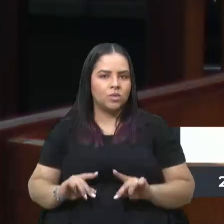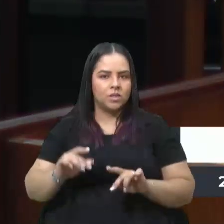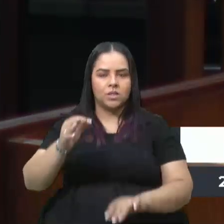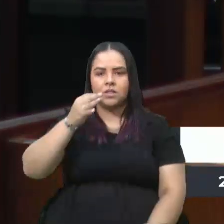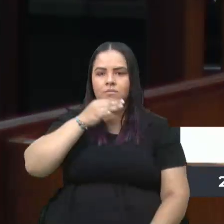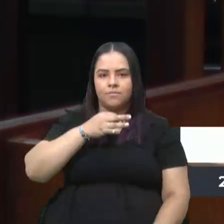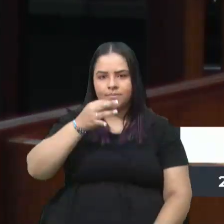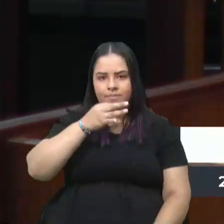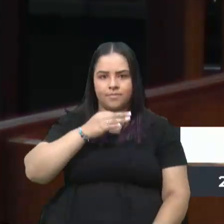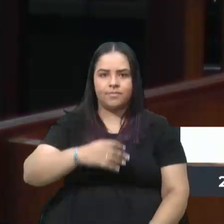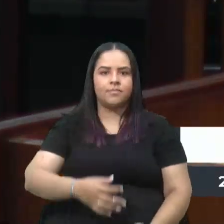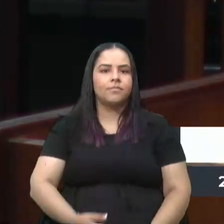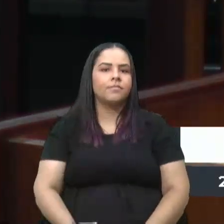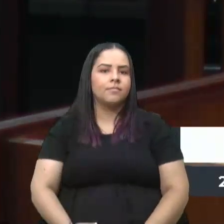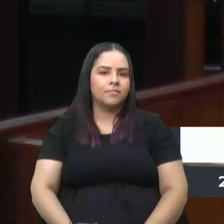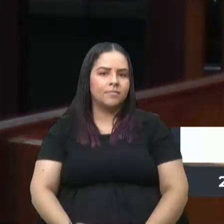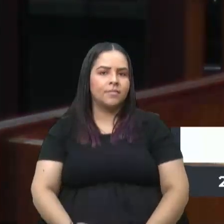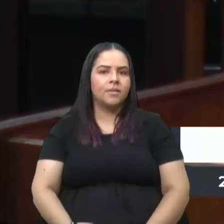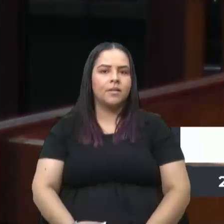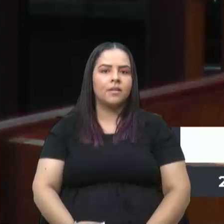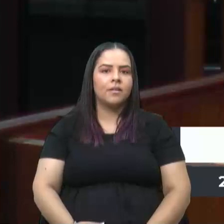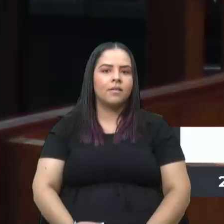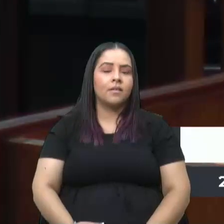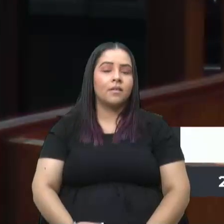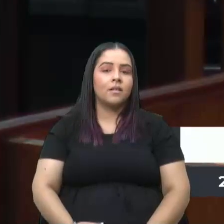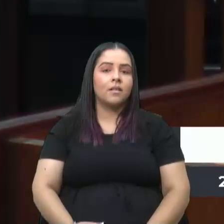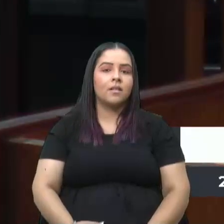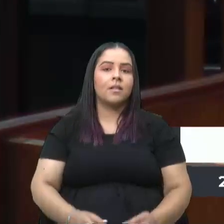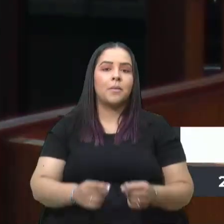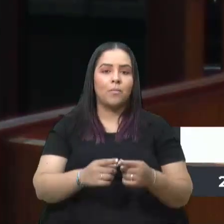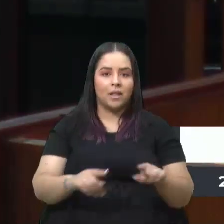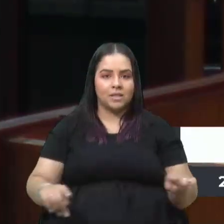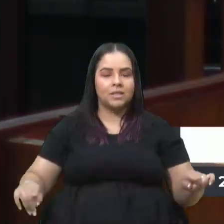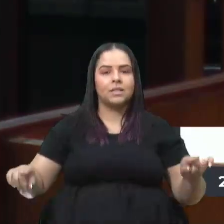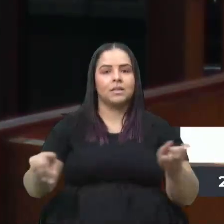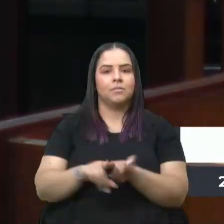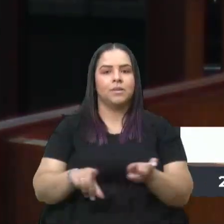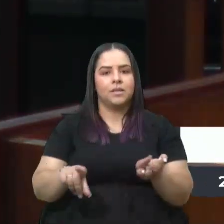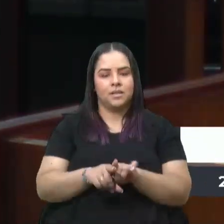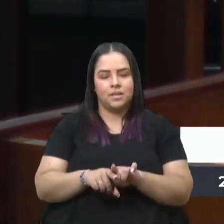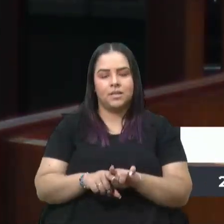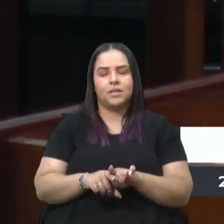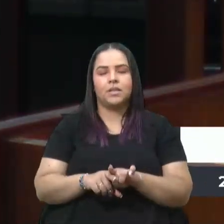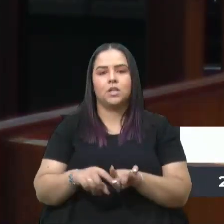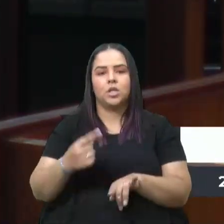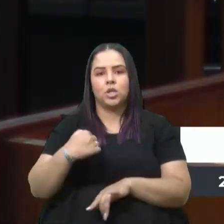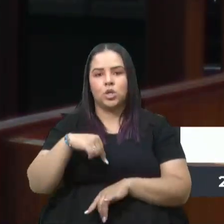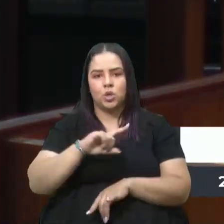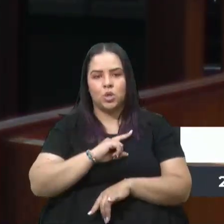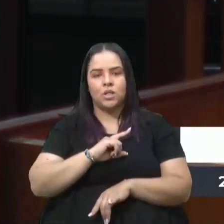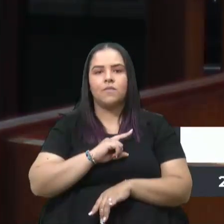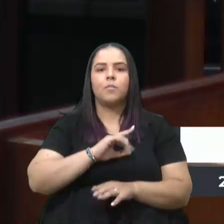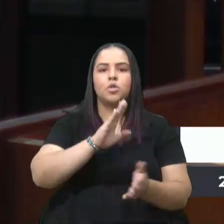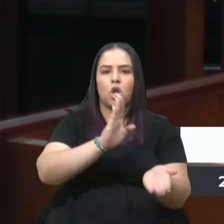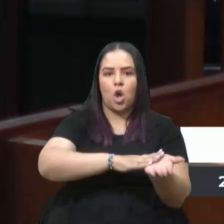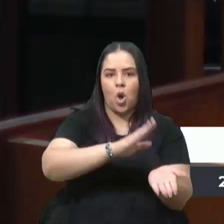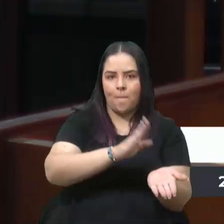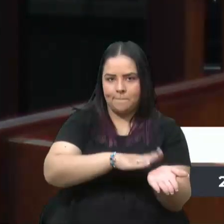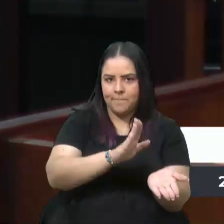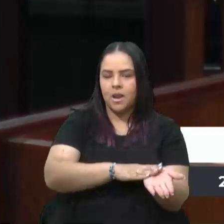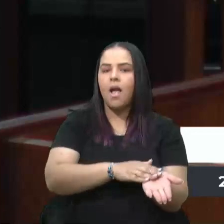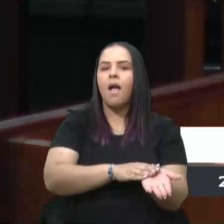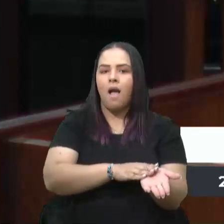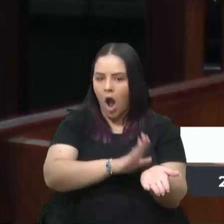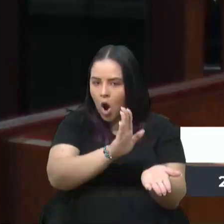caxiense. Mas também, além de colaborar, nós vamos cobrar. Cobrar políticas